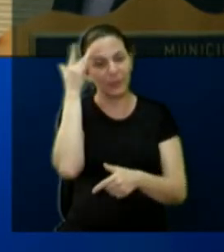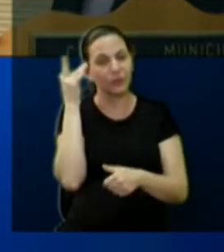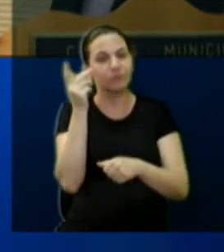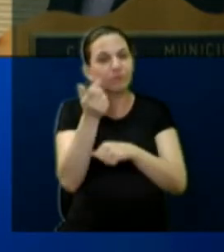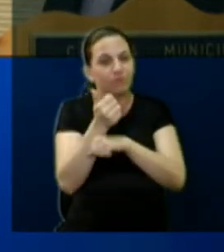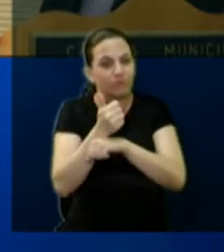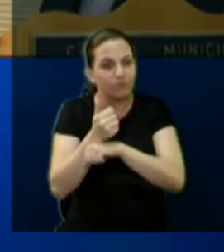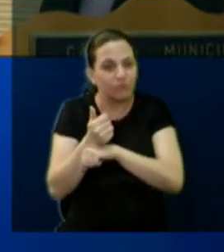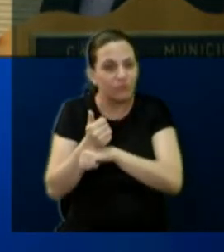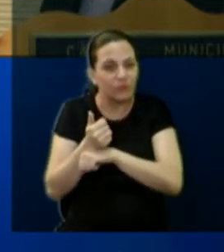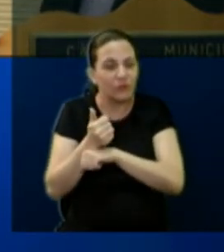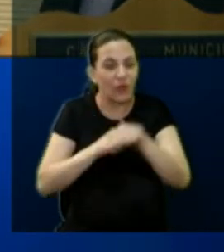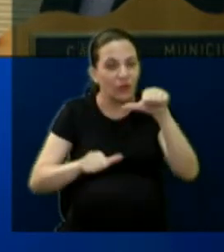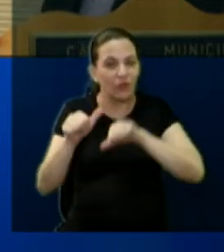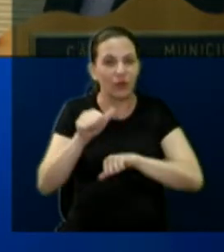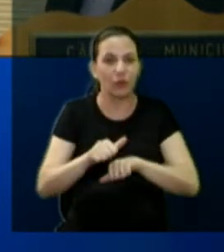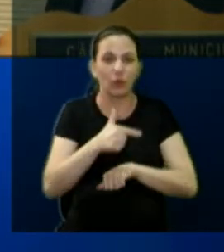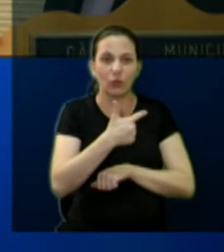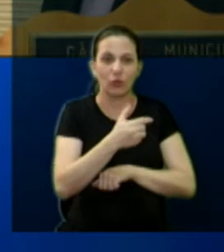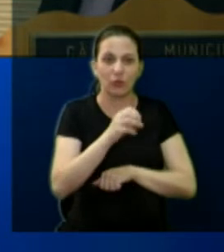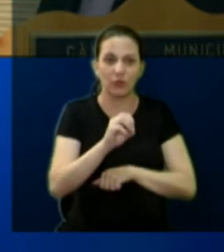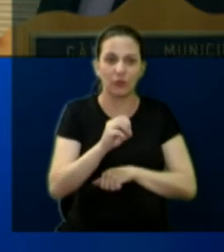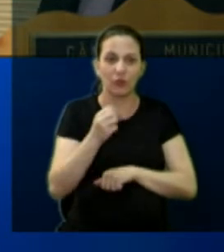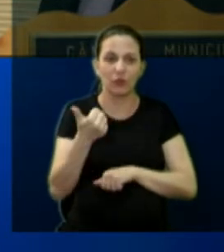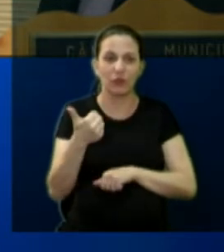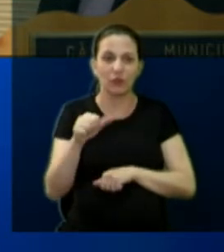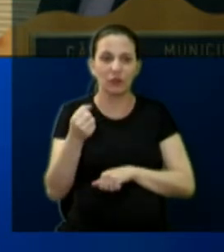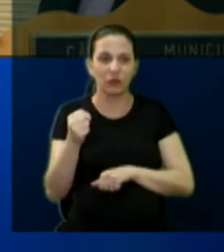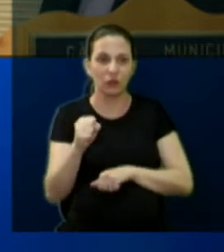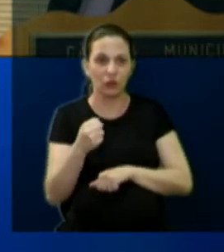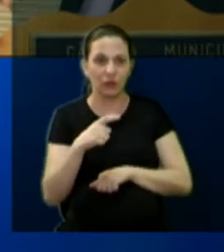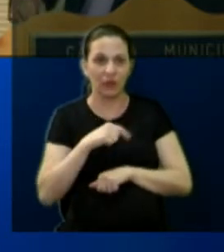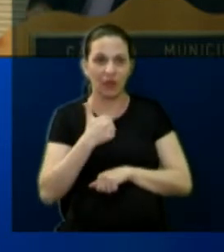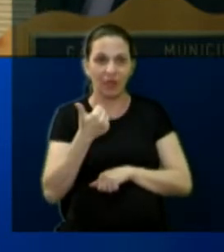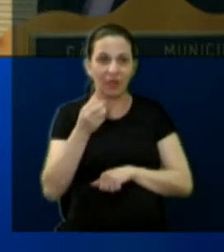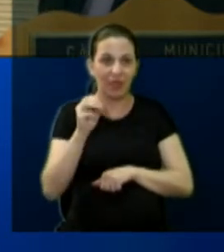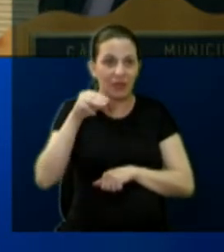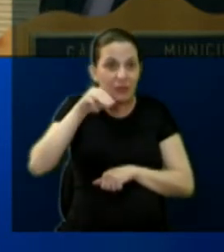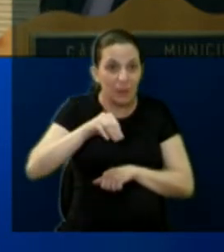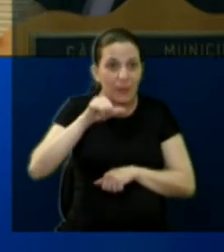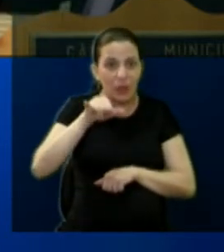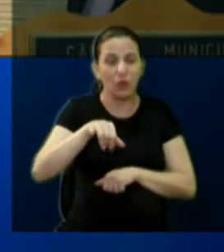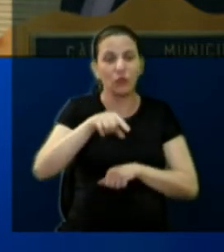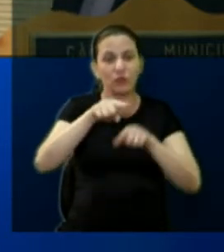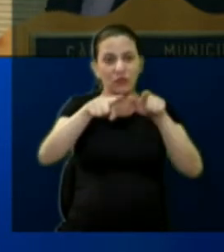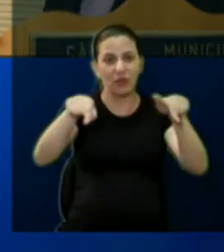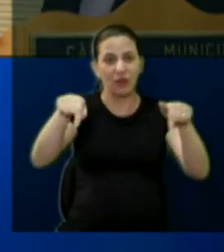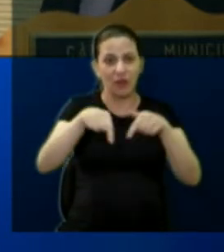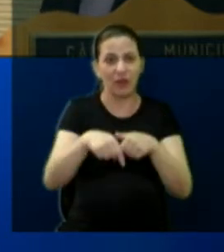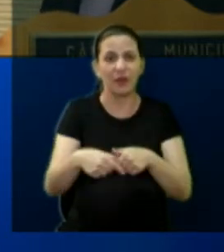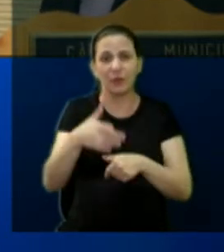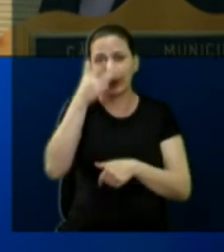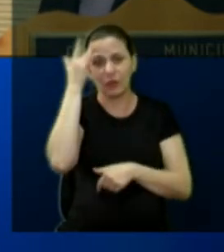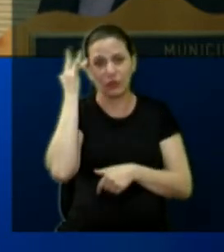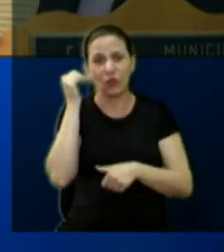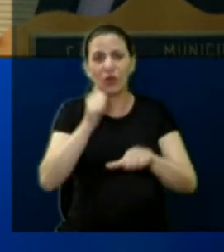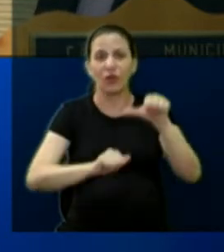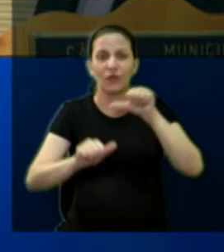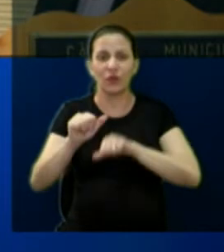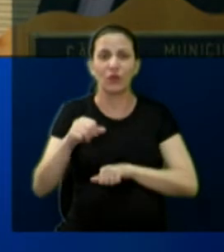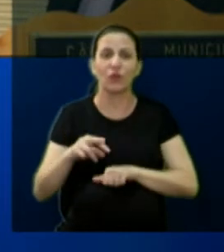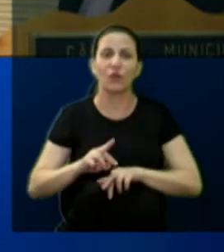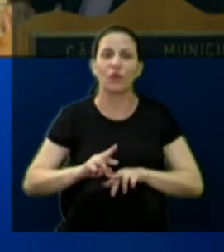prefeitura avaliou, em 2018, agora, 10.466.000, o perito avaliou